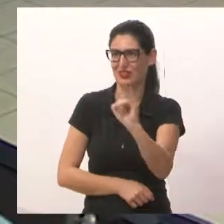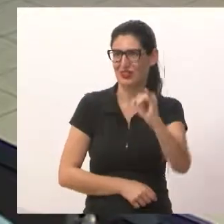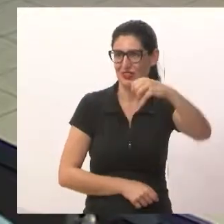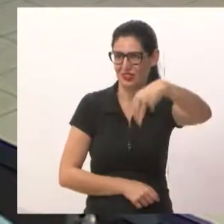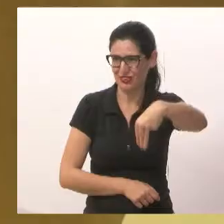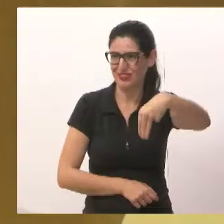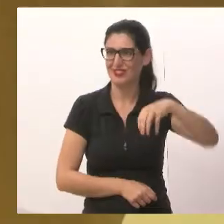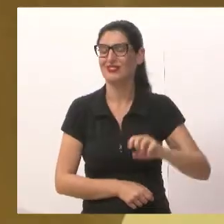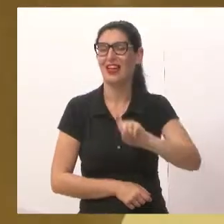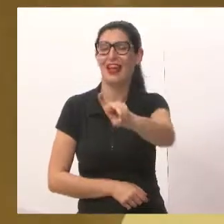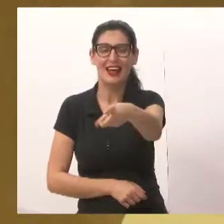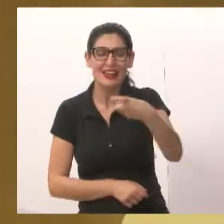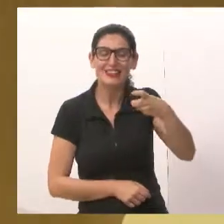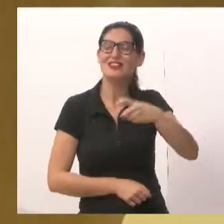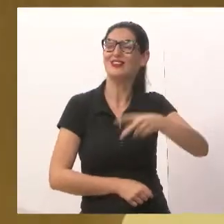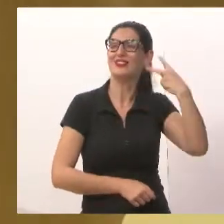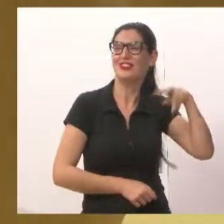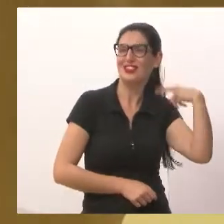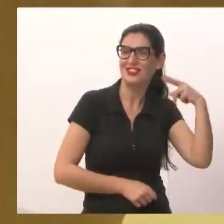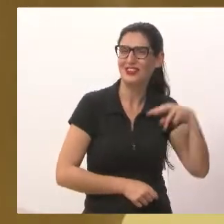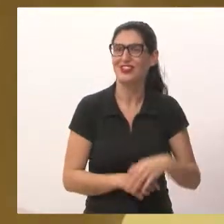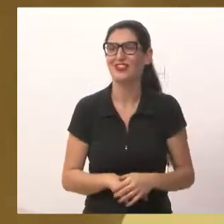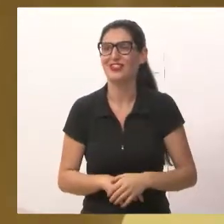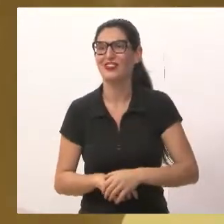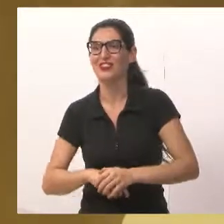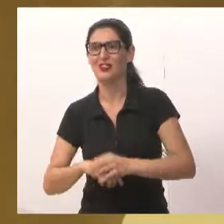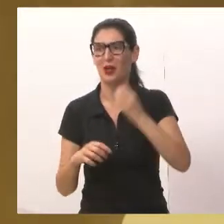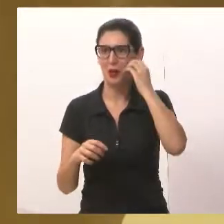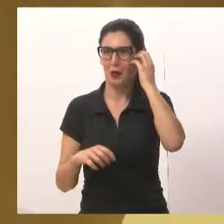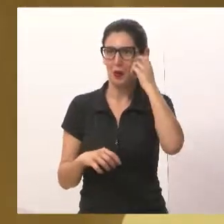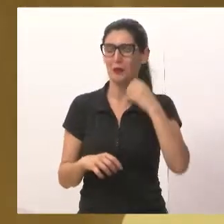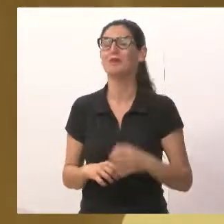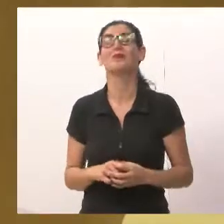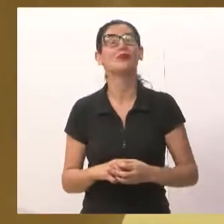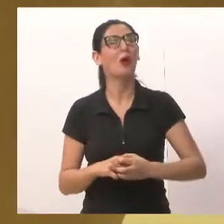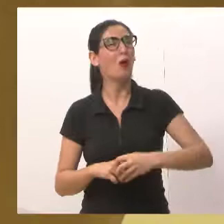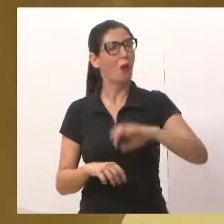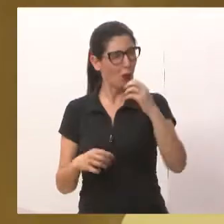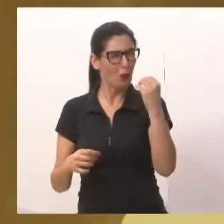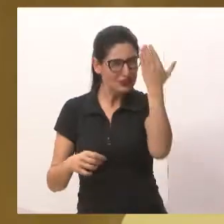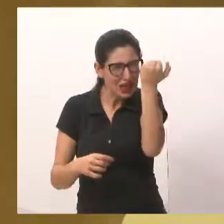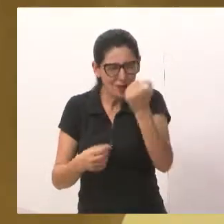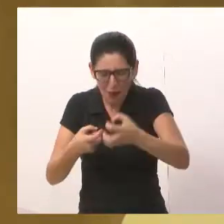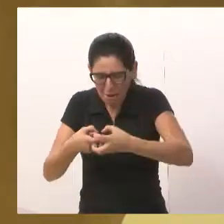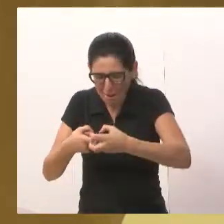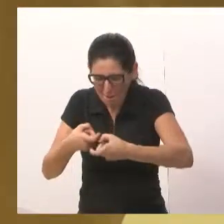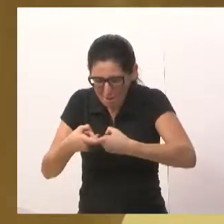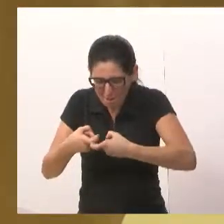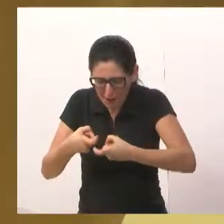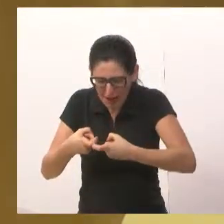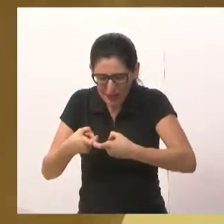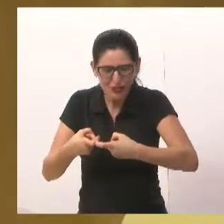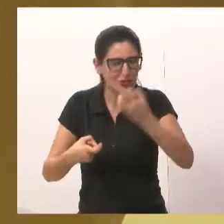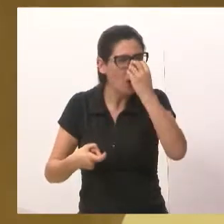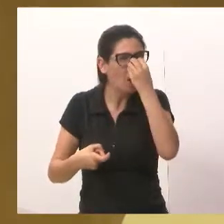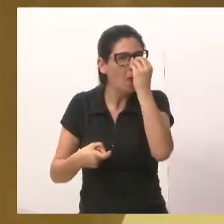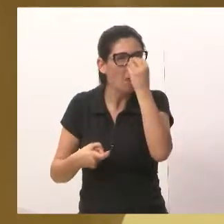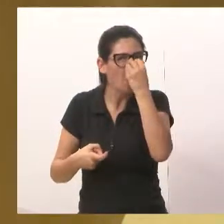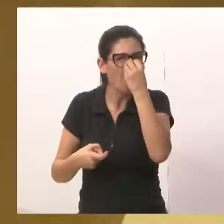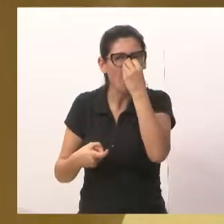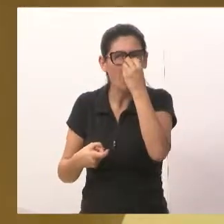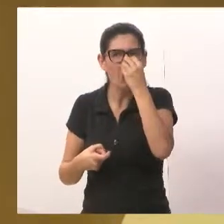E lembrar que os doutores coloridos vieram aqui hoje pedir uma atenção dos nobres pares para que possam construir